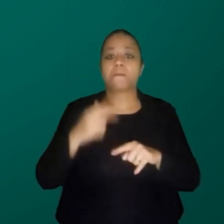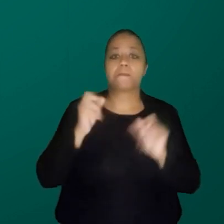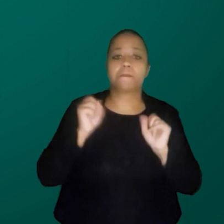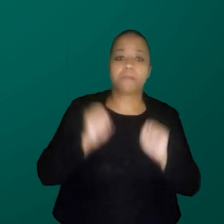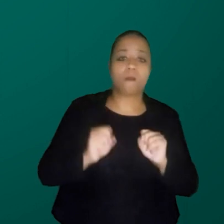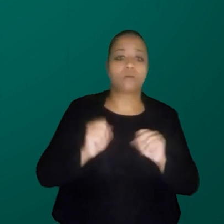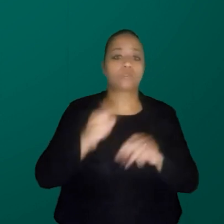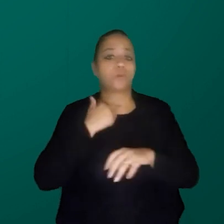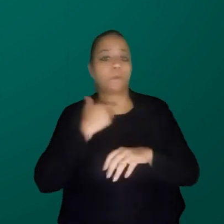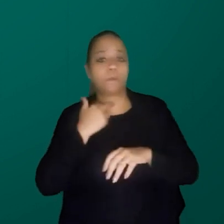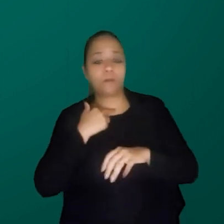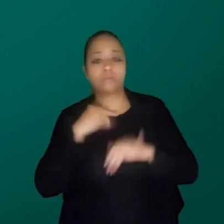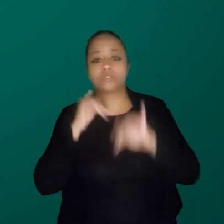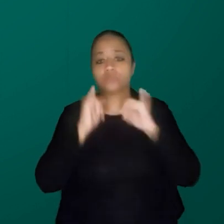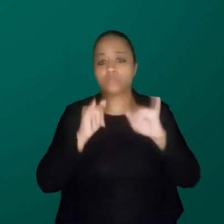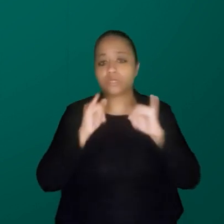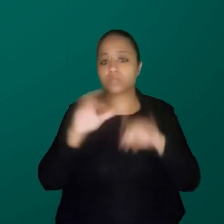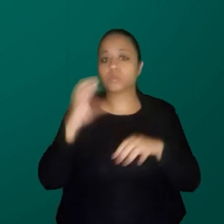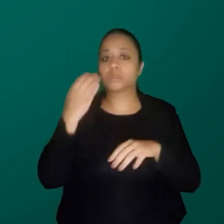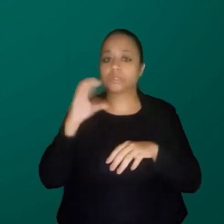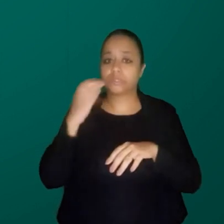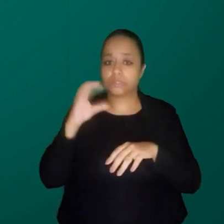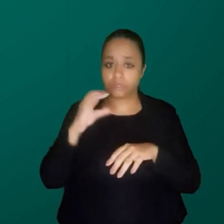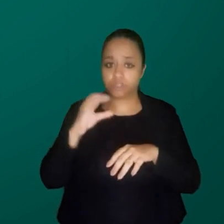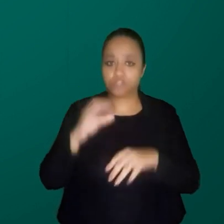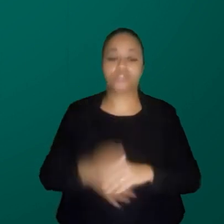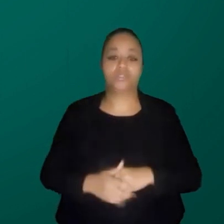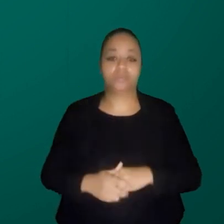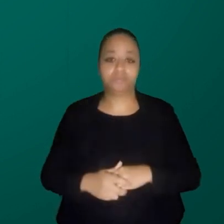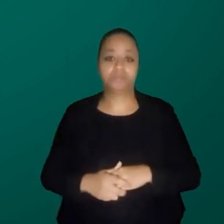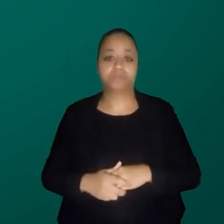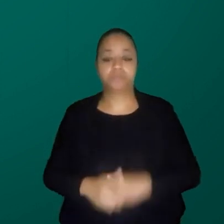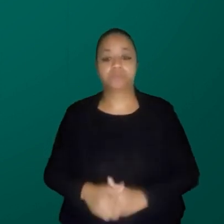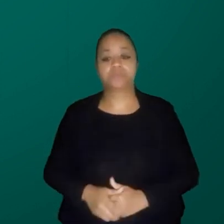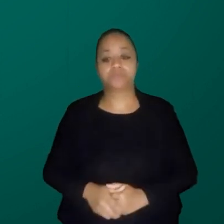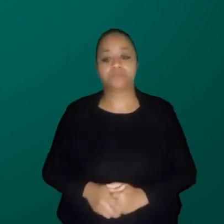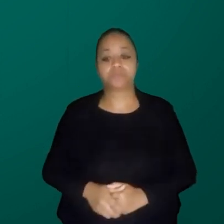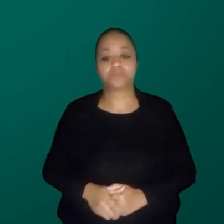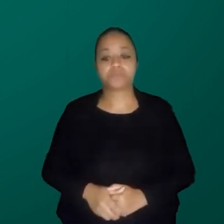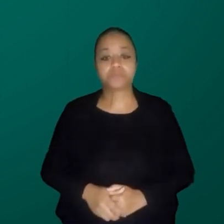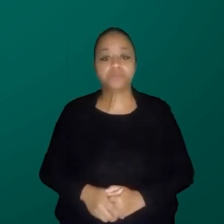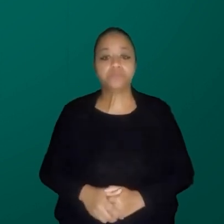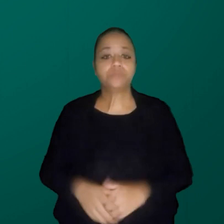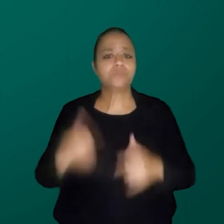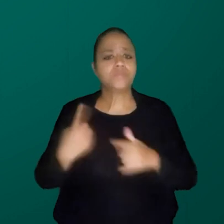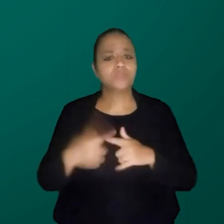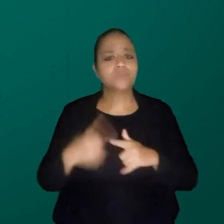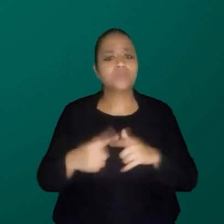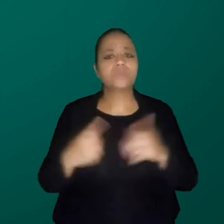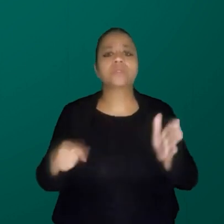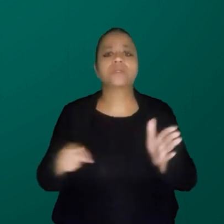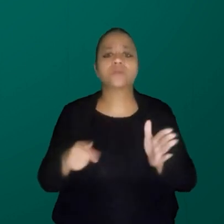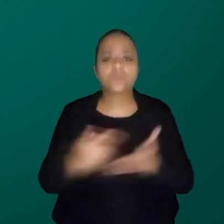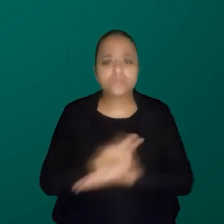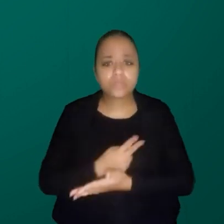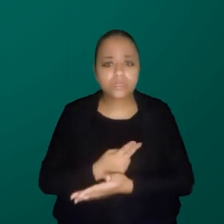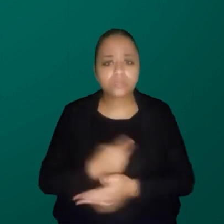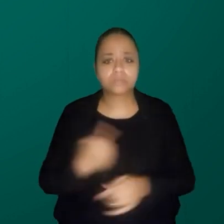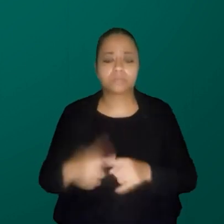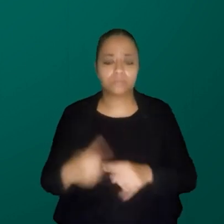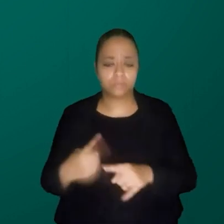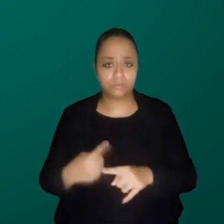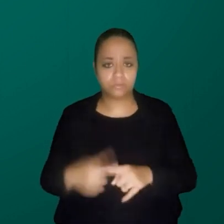divulgação científica ou se eu deveria fazer divulgação científica. E por que que isso acontece? Porque,